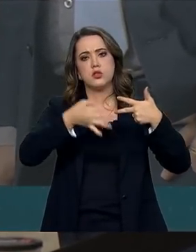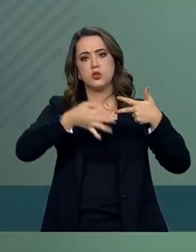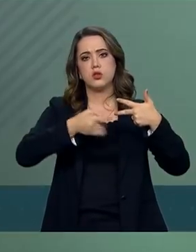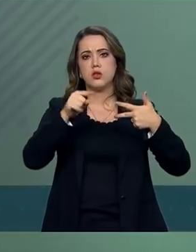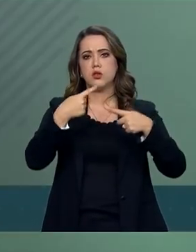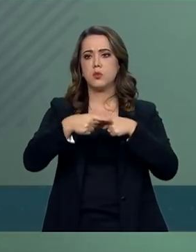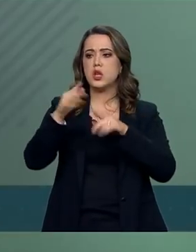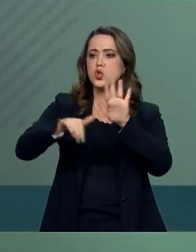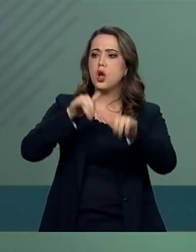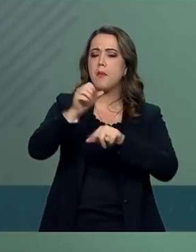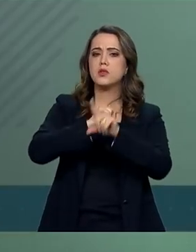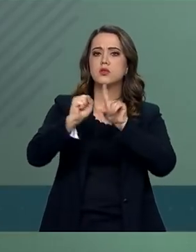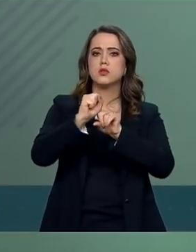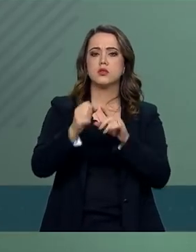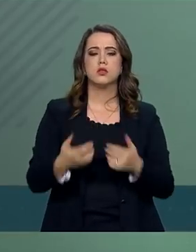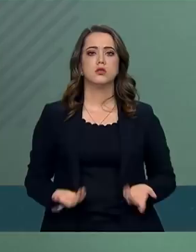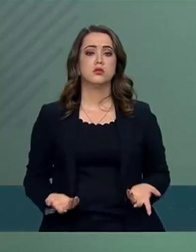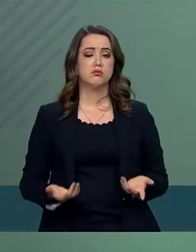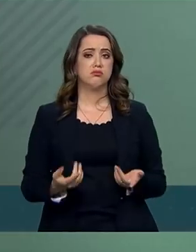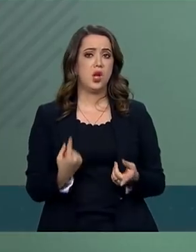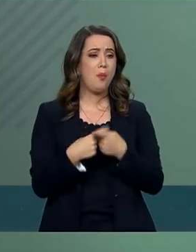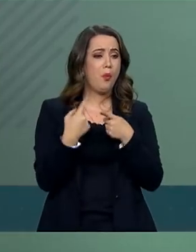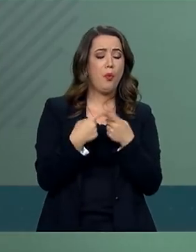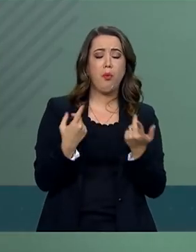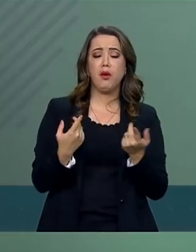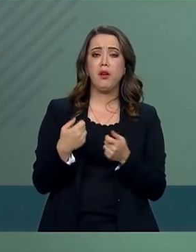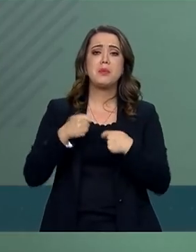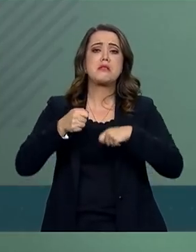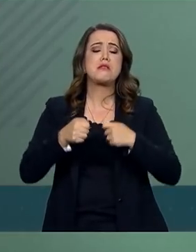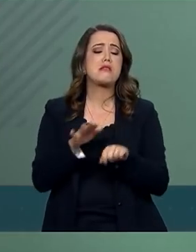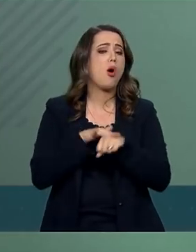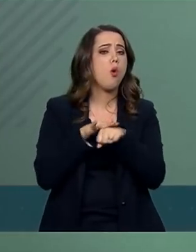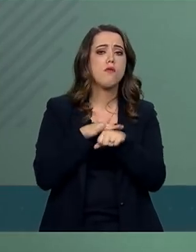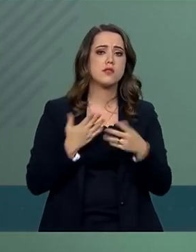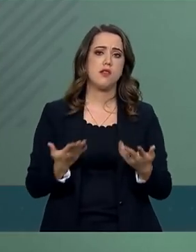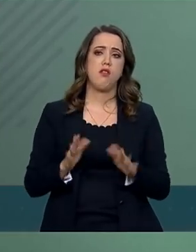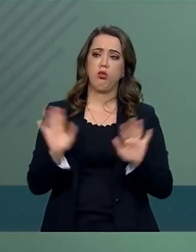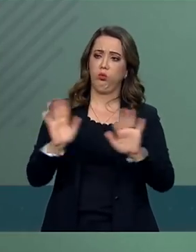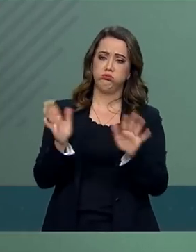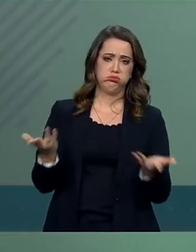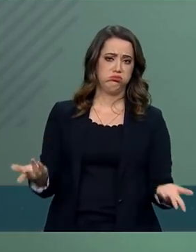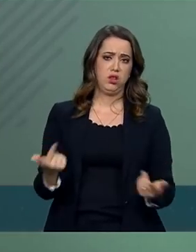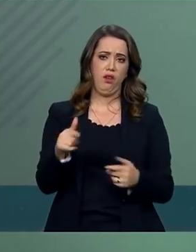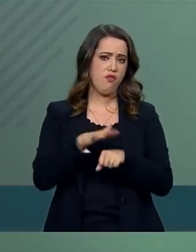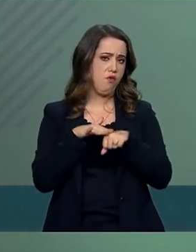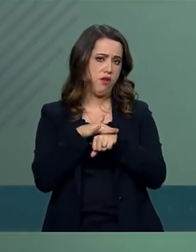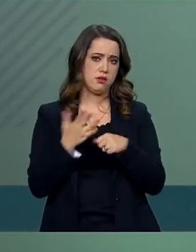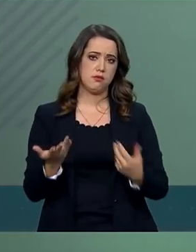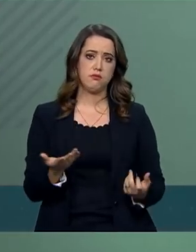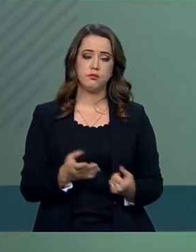ele haveria de conversar? É um pensamento pessoal dele. Não, não conversou, Thalita. Obrigada.